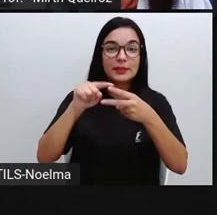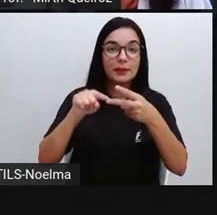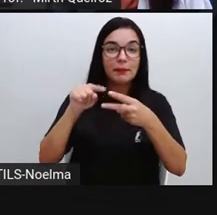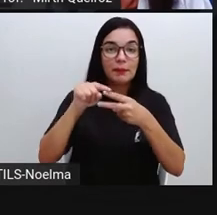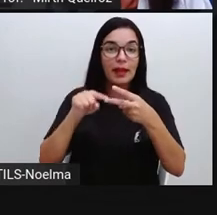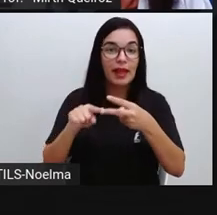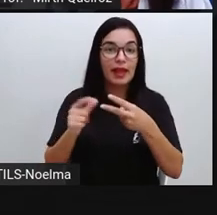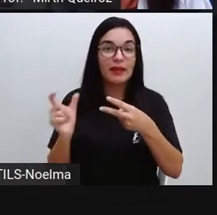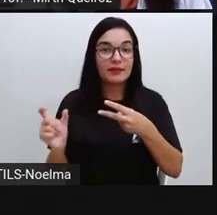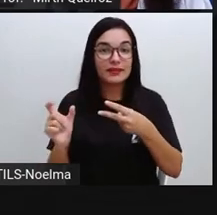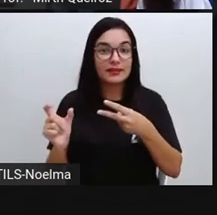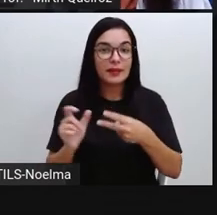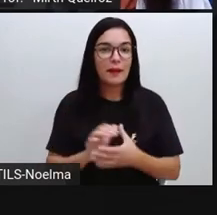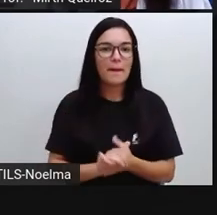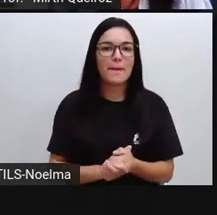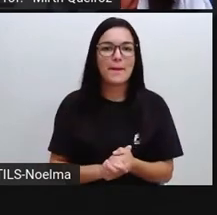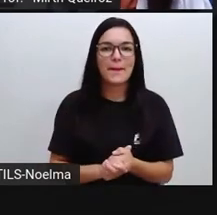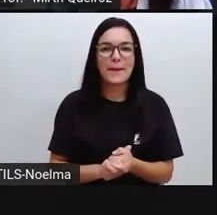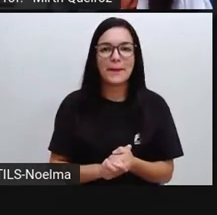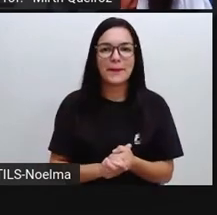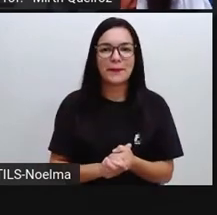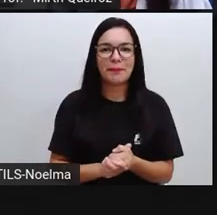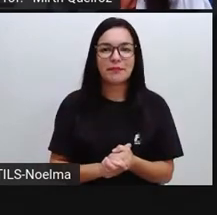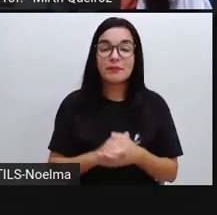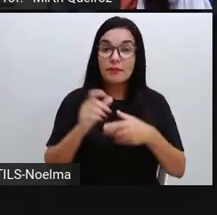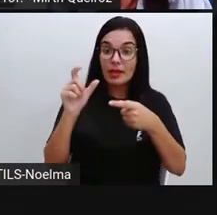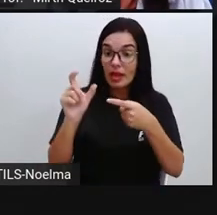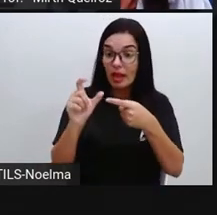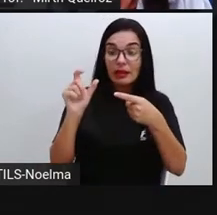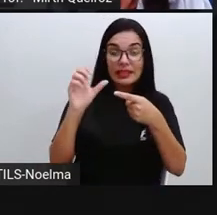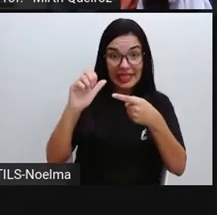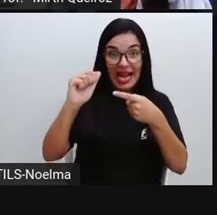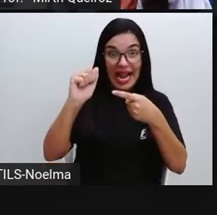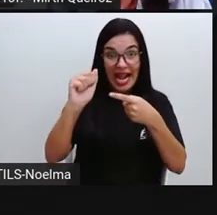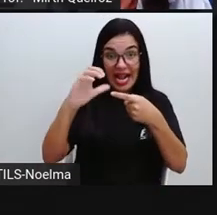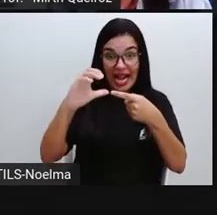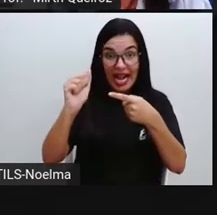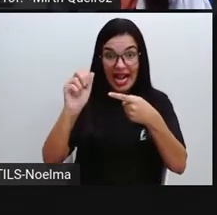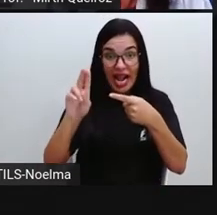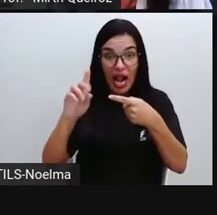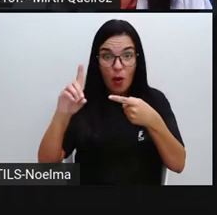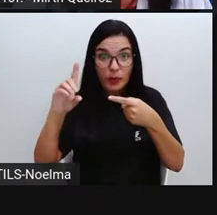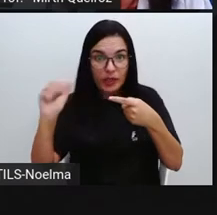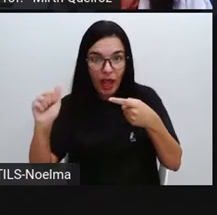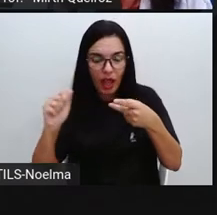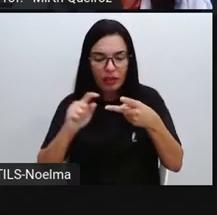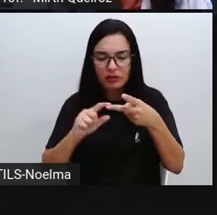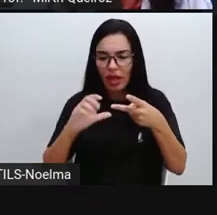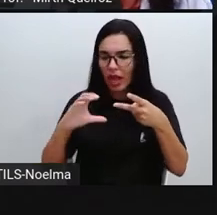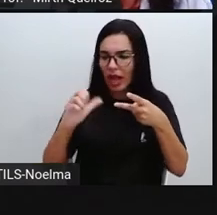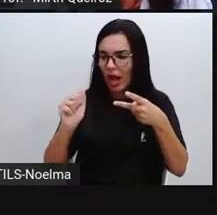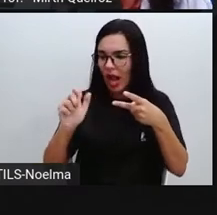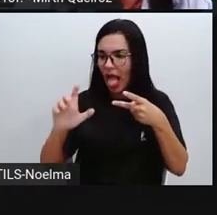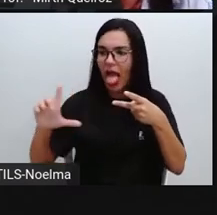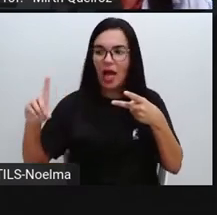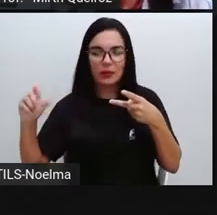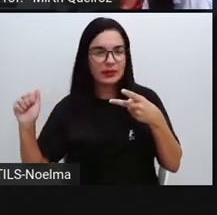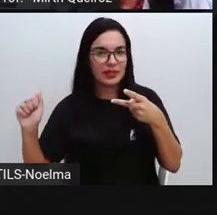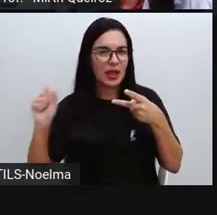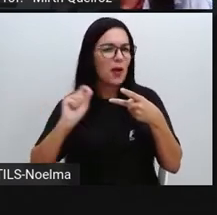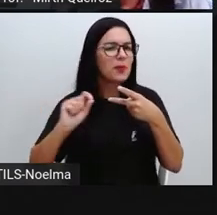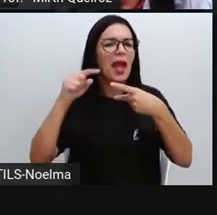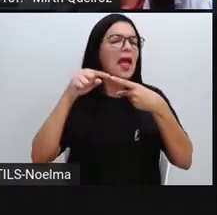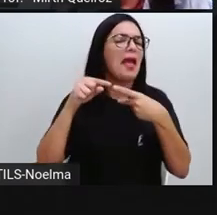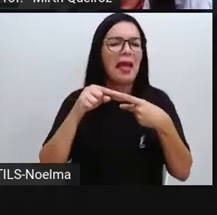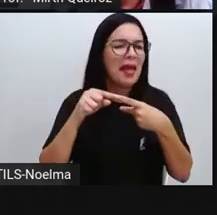Vamos para o próximo exemplo. Calda com U e calda com L. Calda com L é calda de